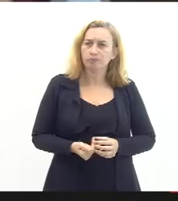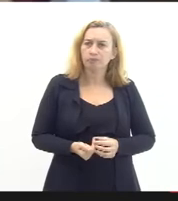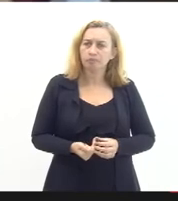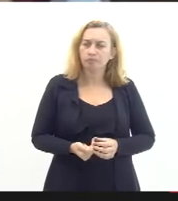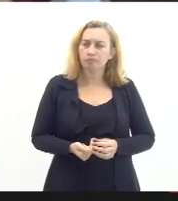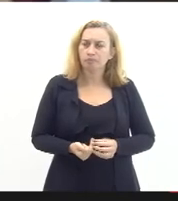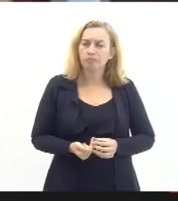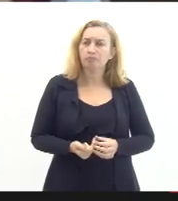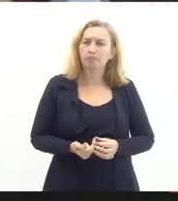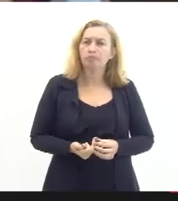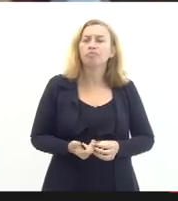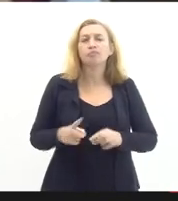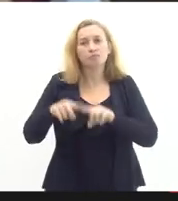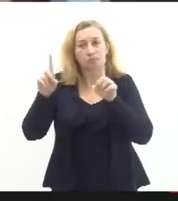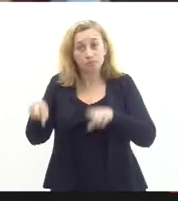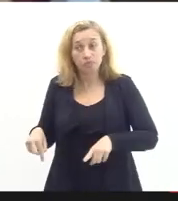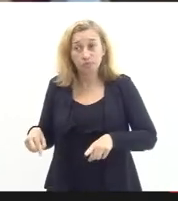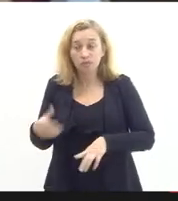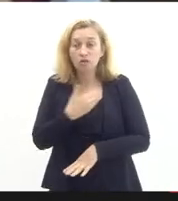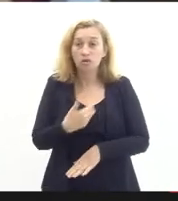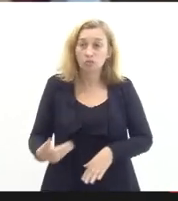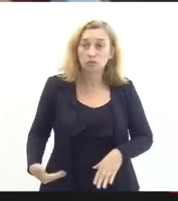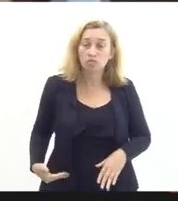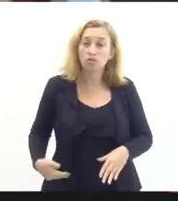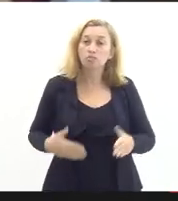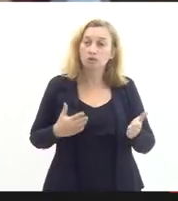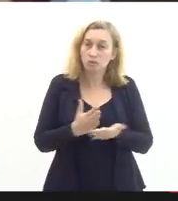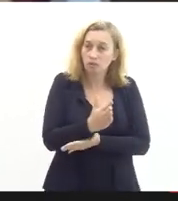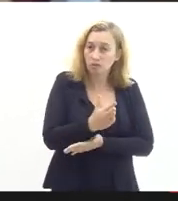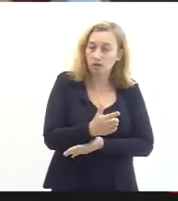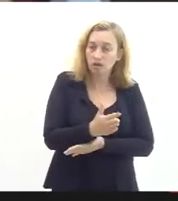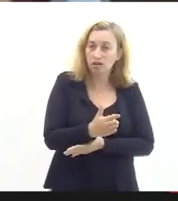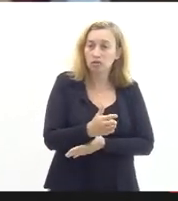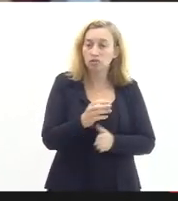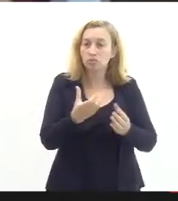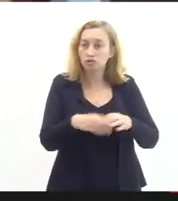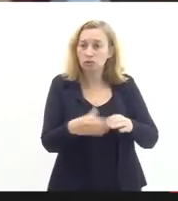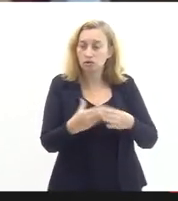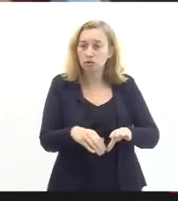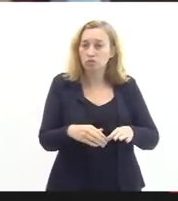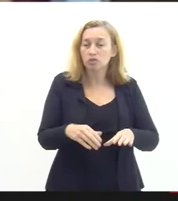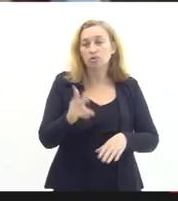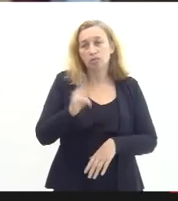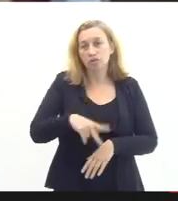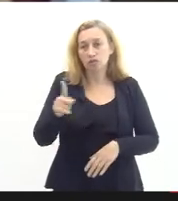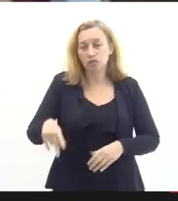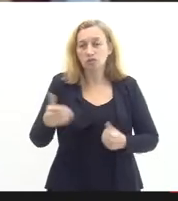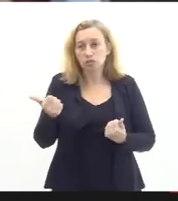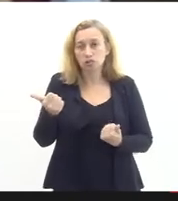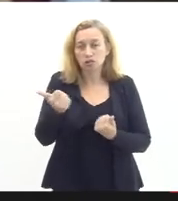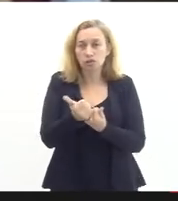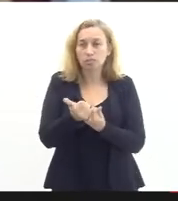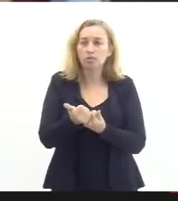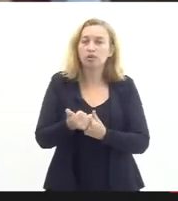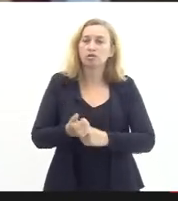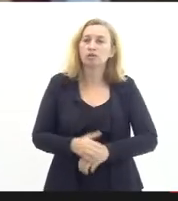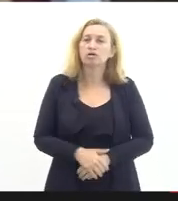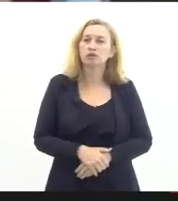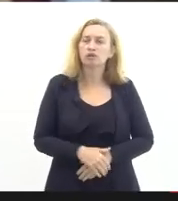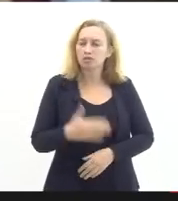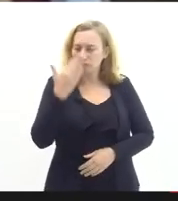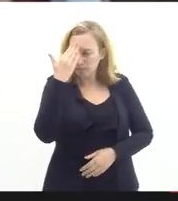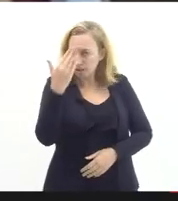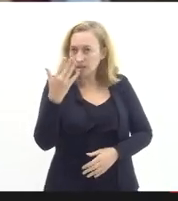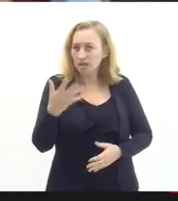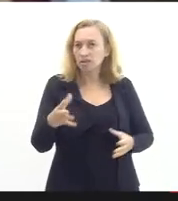funcionários públicos efetivos tanto professores quanto equipes de apoio eu queria que novamente agradecer o convite da